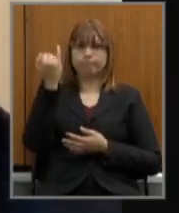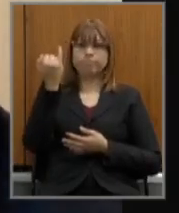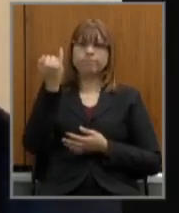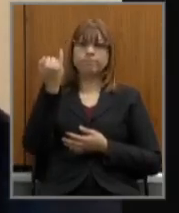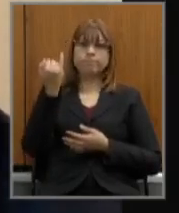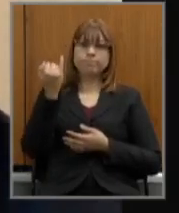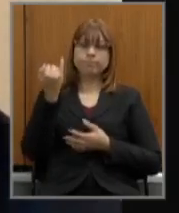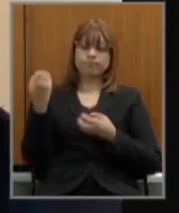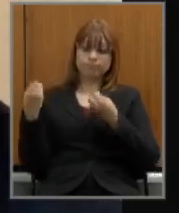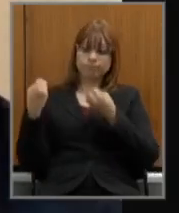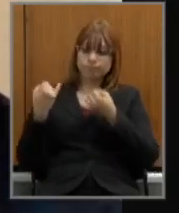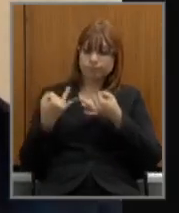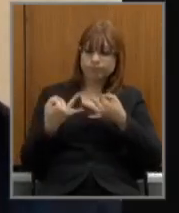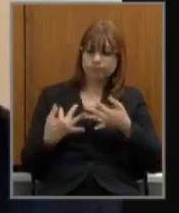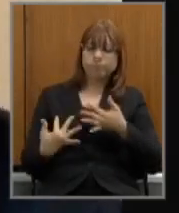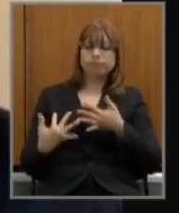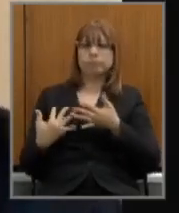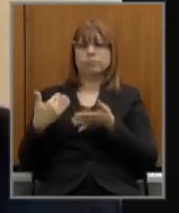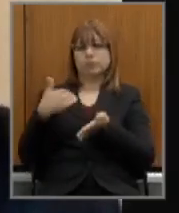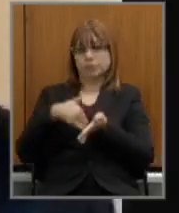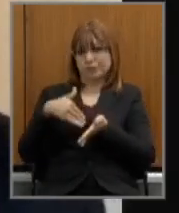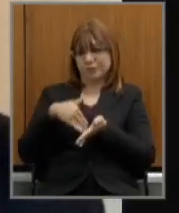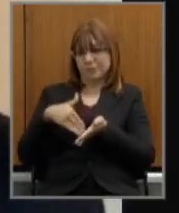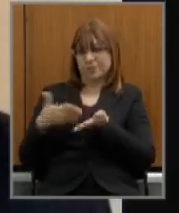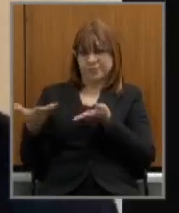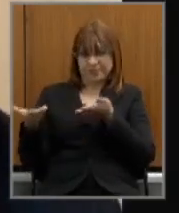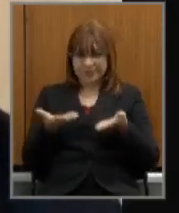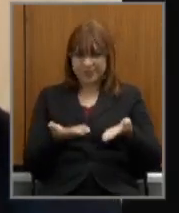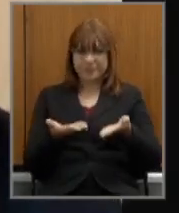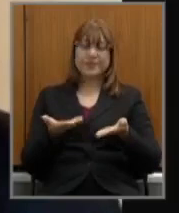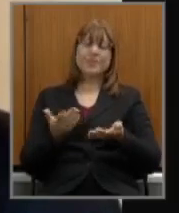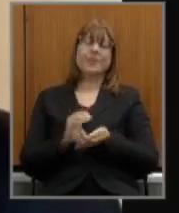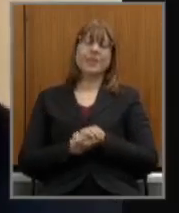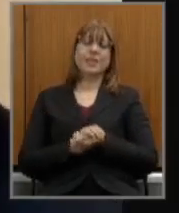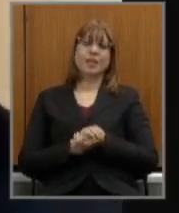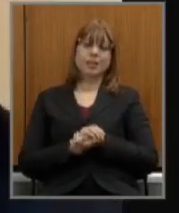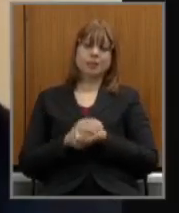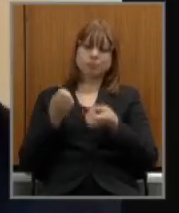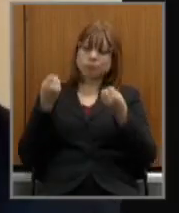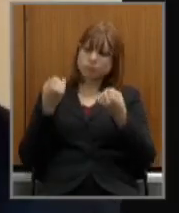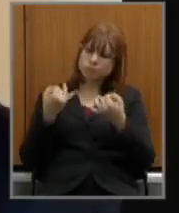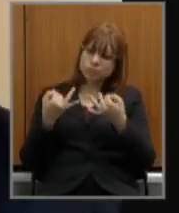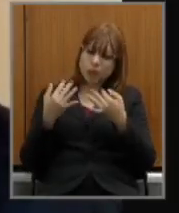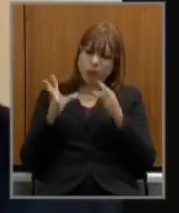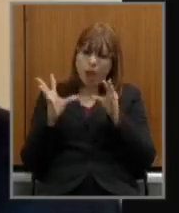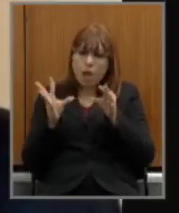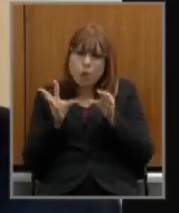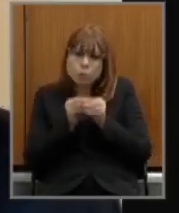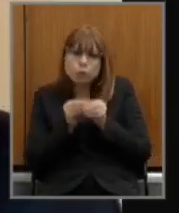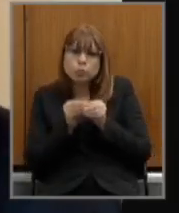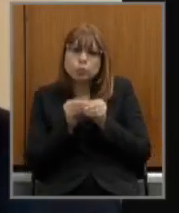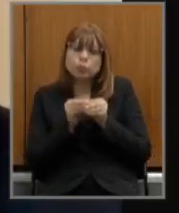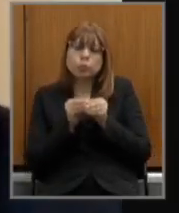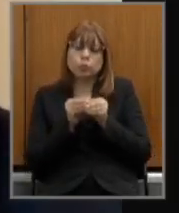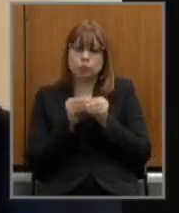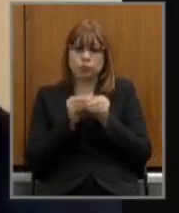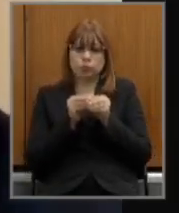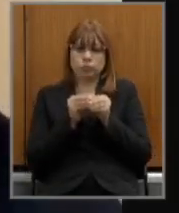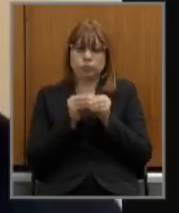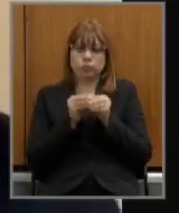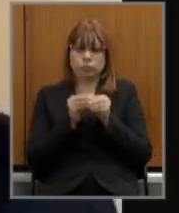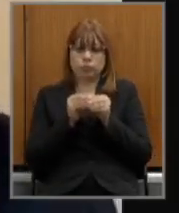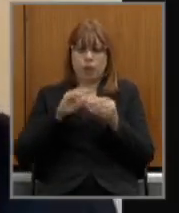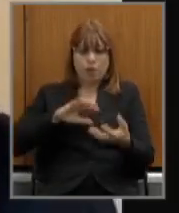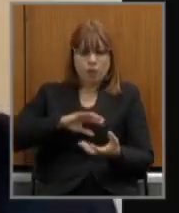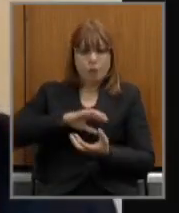esclarecimentos dos secretários hoje nos apresentando esse resumo das reformas que nós